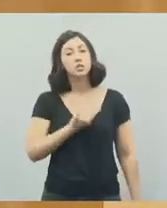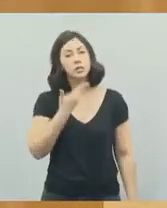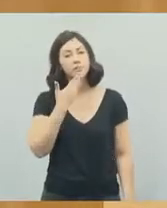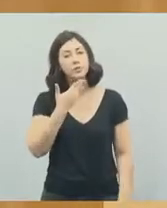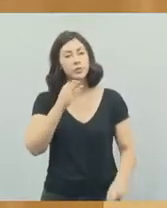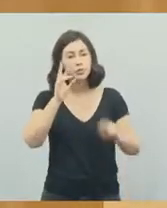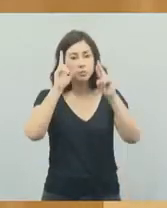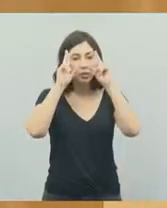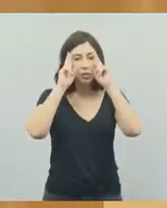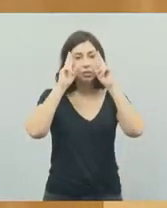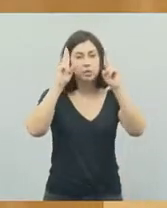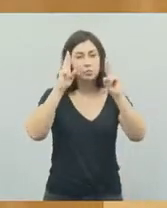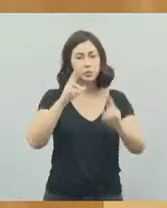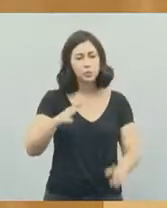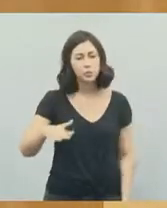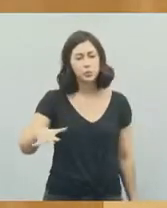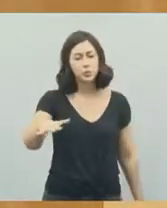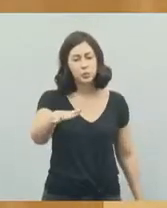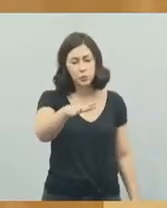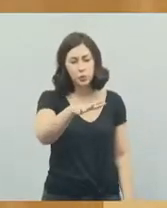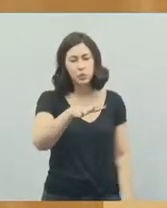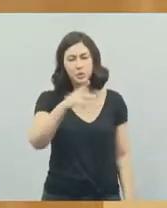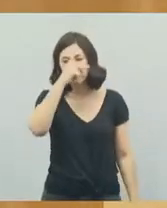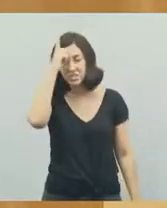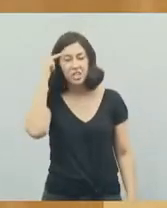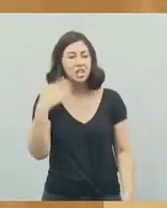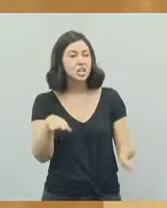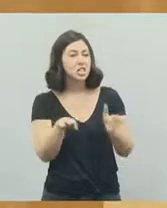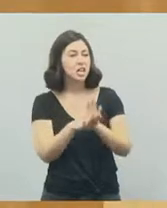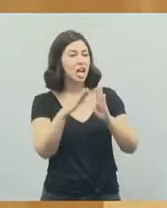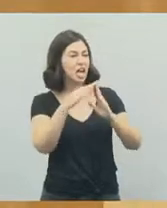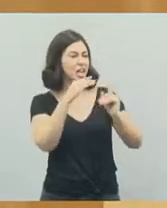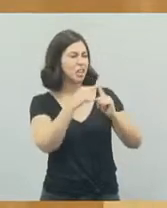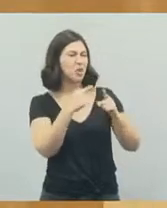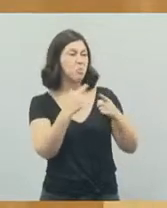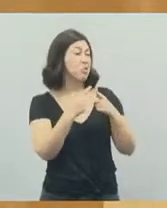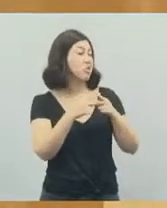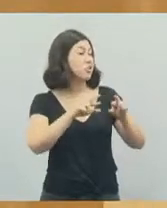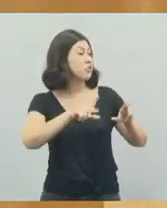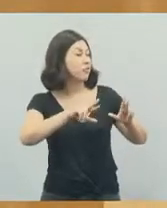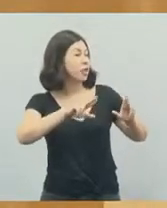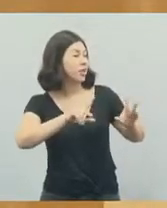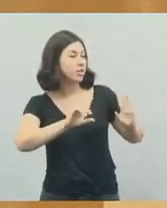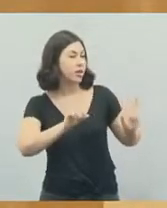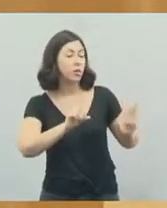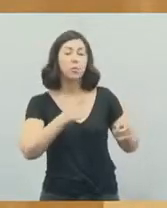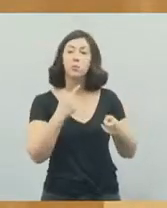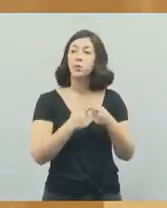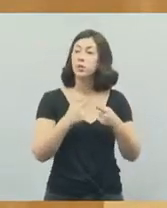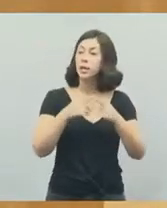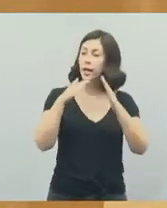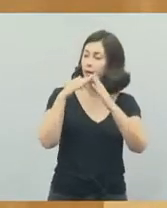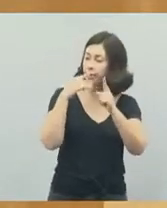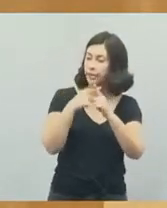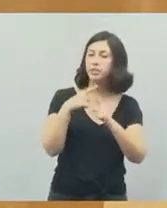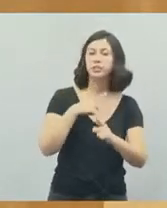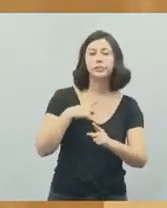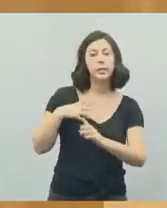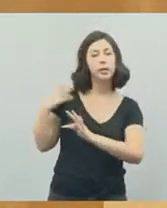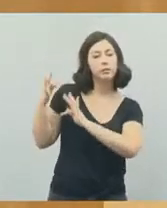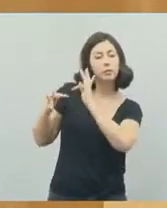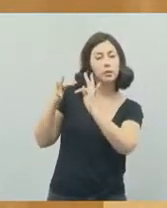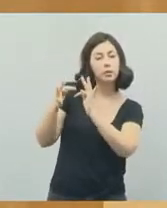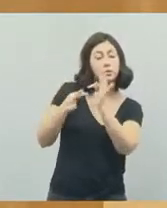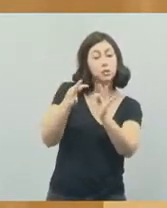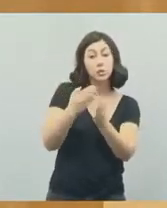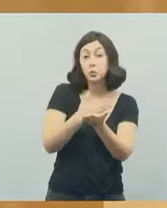respeito, a todas as pessoas, que chegam à igreja e falam assim, mas por que não faz diferente? Não faz, porque a igreja tem a sua tradição, no